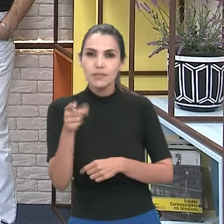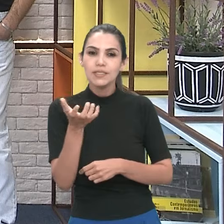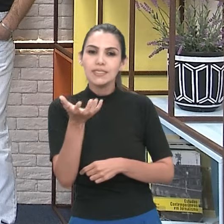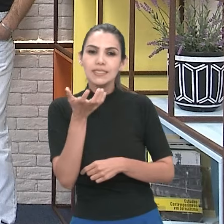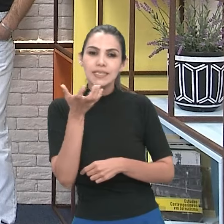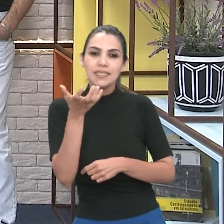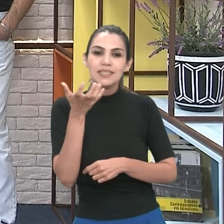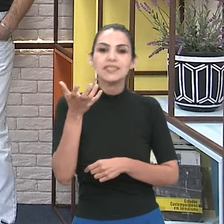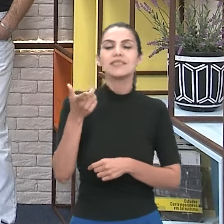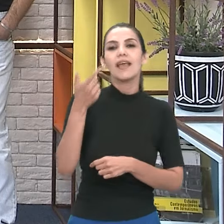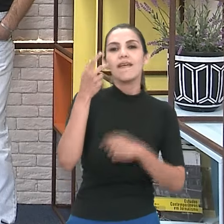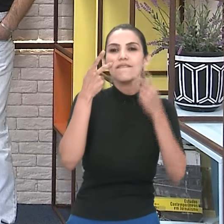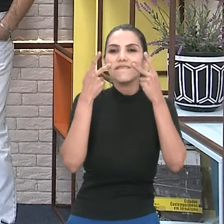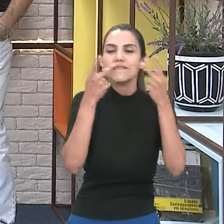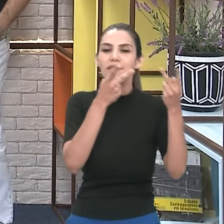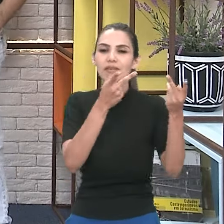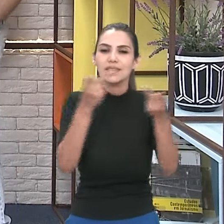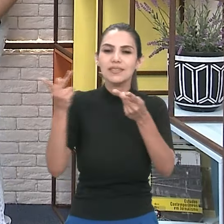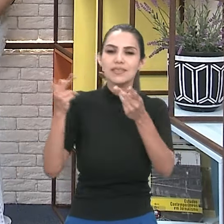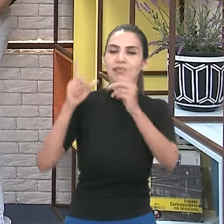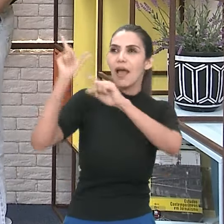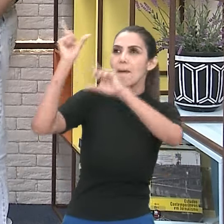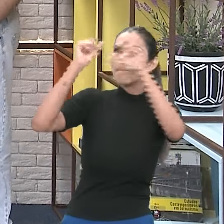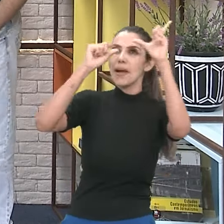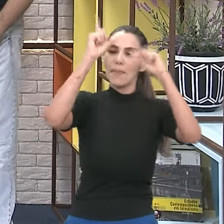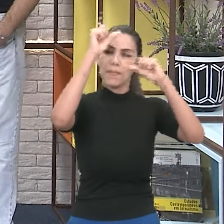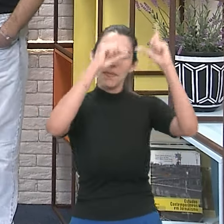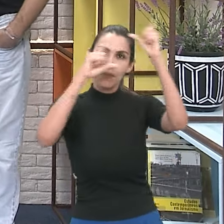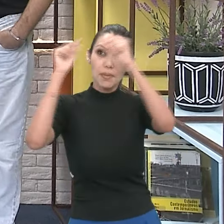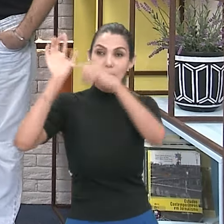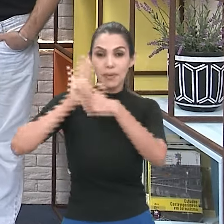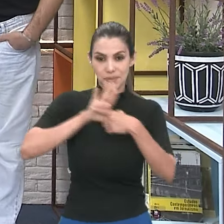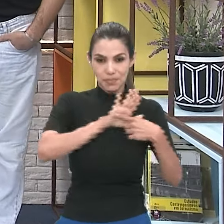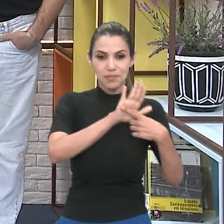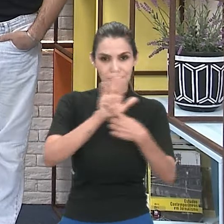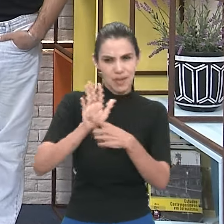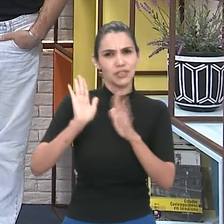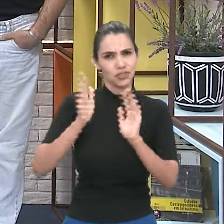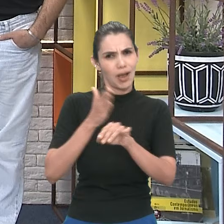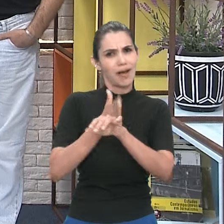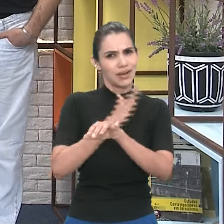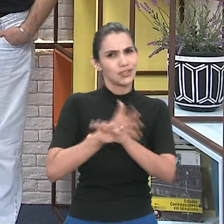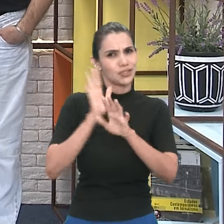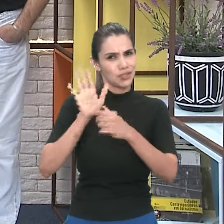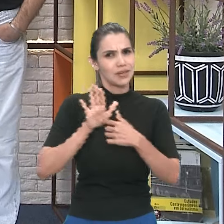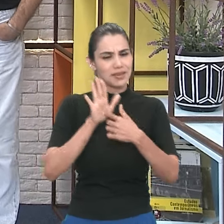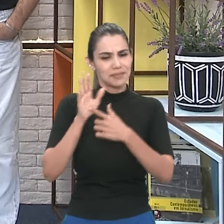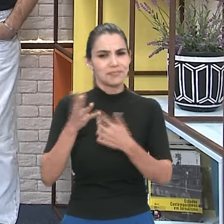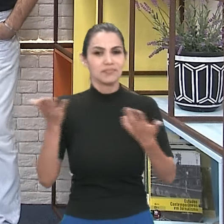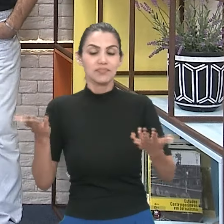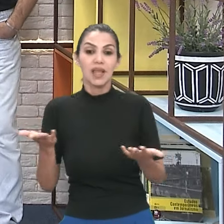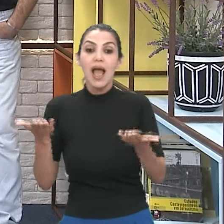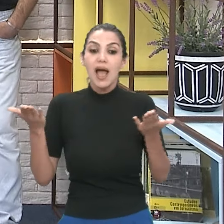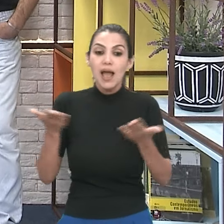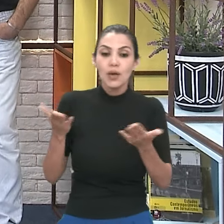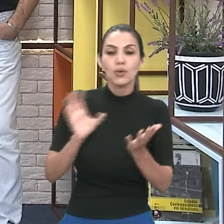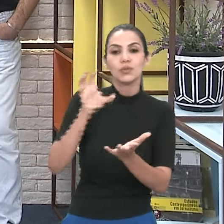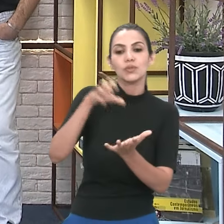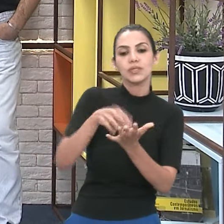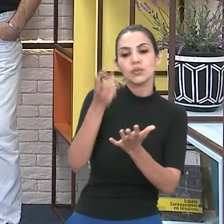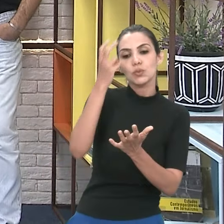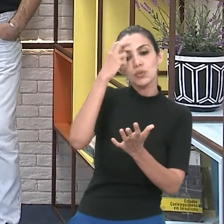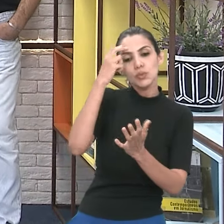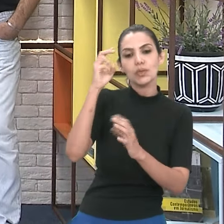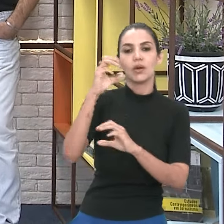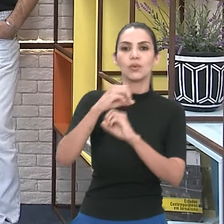posição constelar que a gente já veio aqui falando nas outras, nas nossas agendas aqui divulgando. O Centro Cultural UFG está promovendo essa exposição coletiva